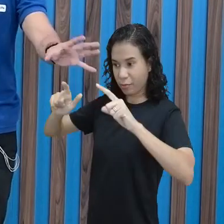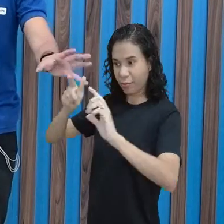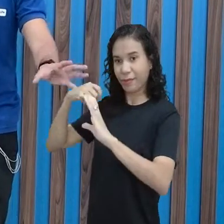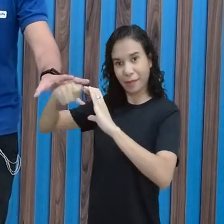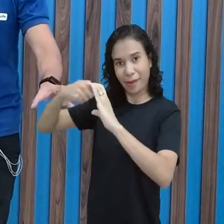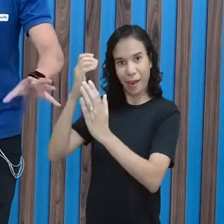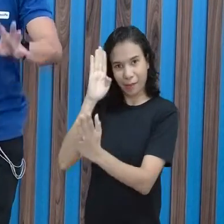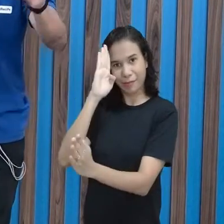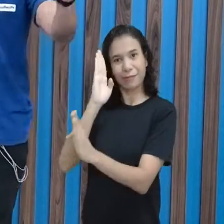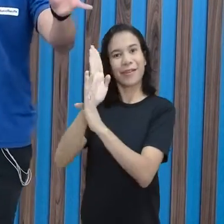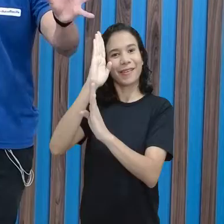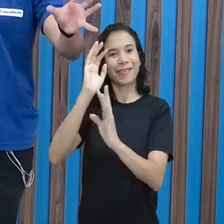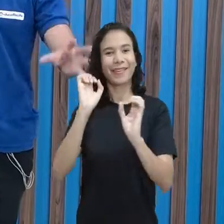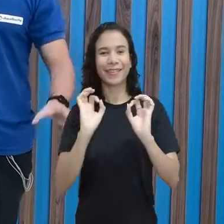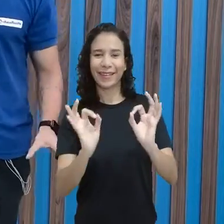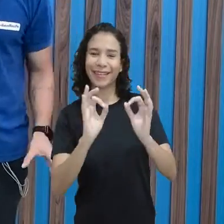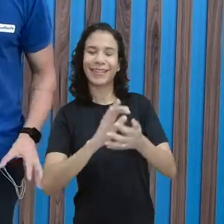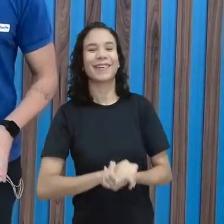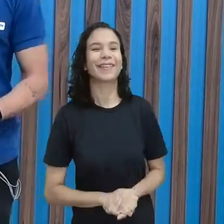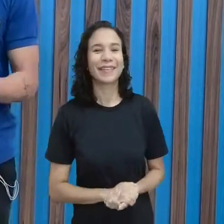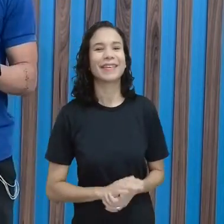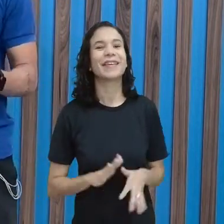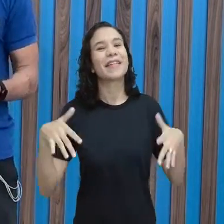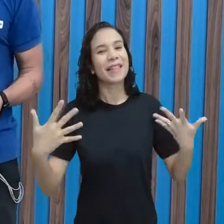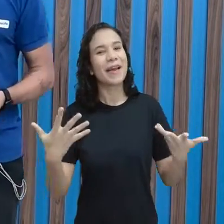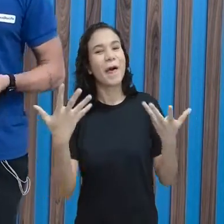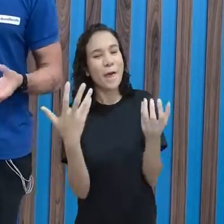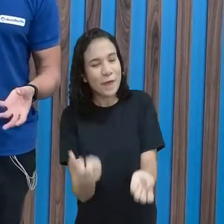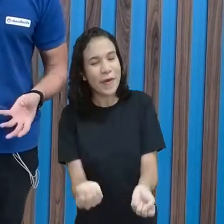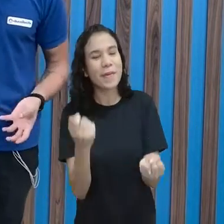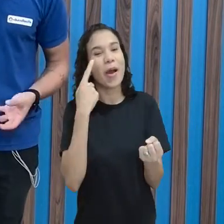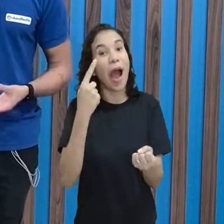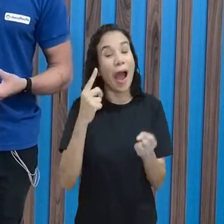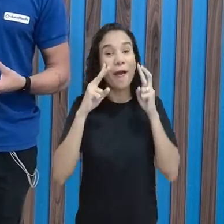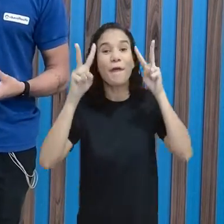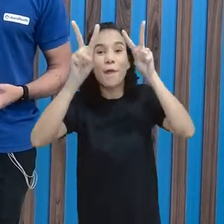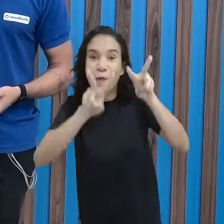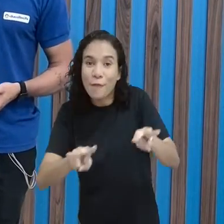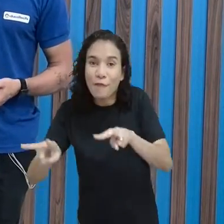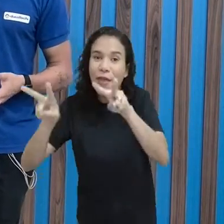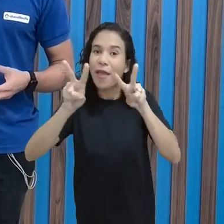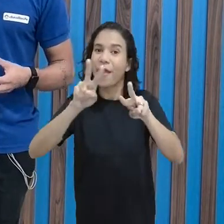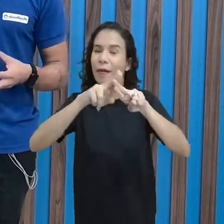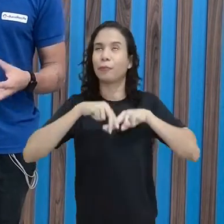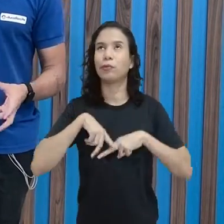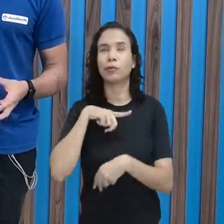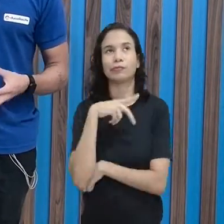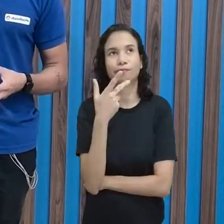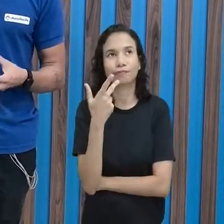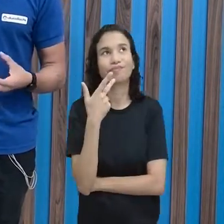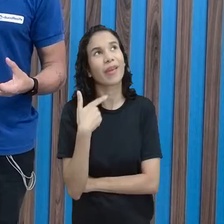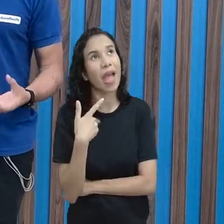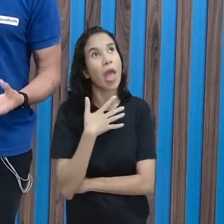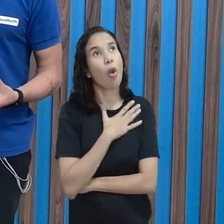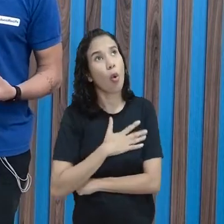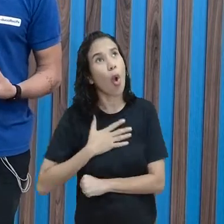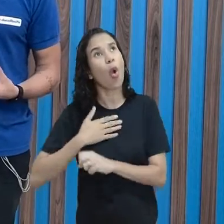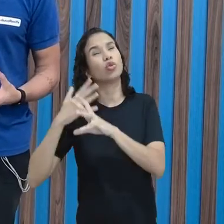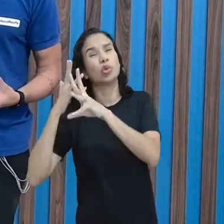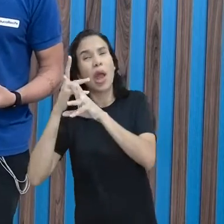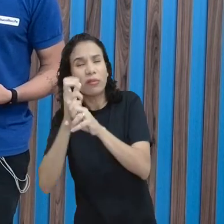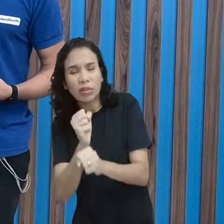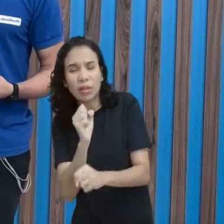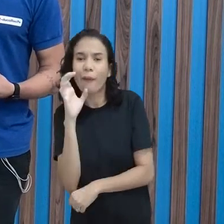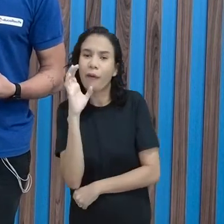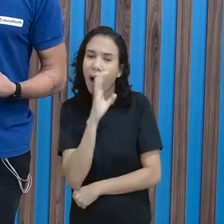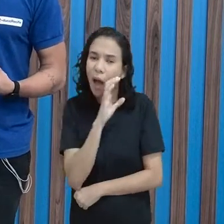sem preocupação. Pronto, mais fácil, né? Então, vão lá, acessem, porque, por mais que eu sempre goste de fazer uma revisãozinha,